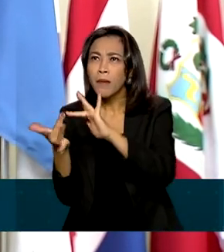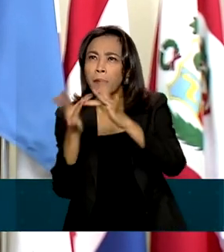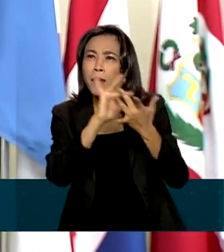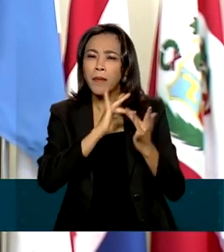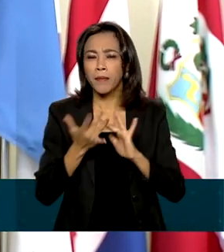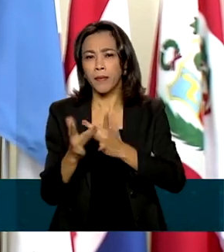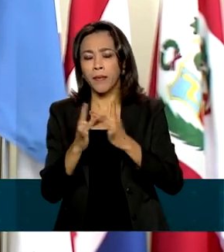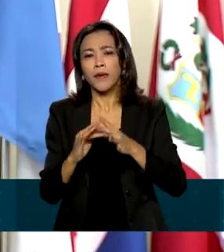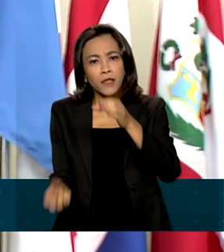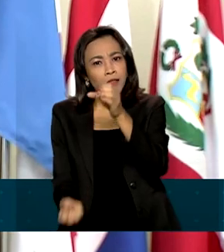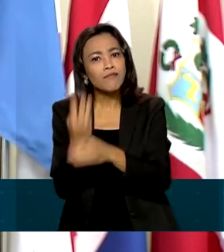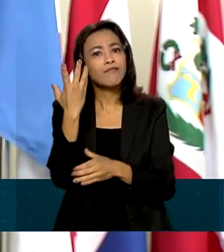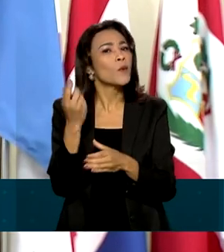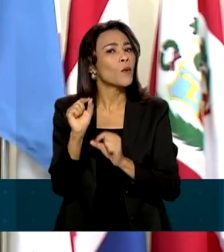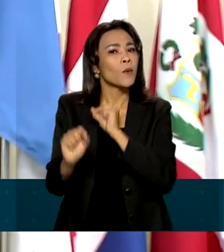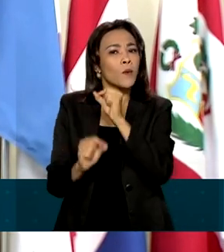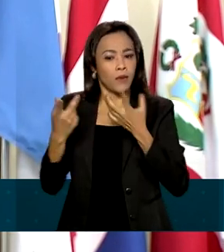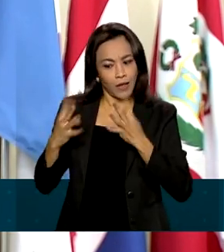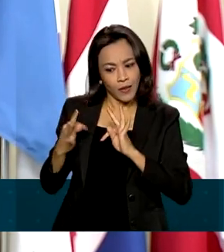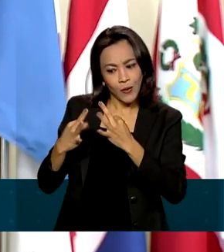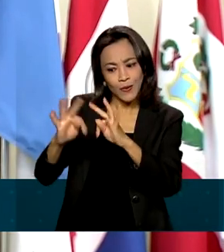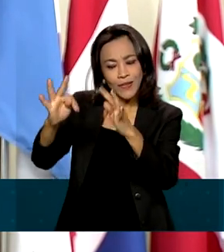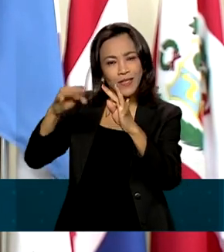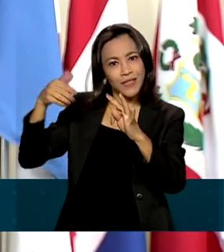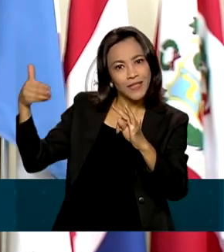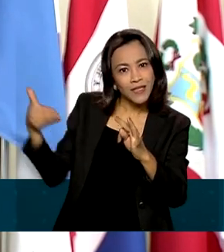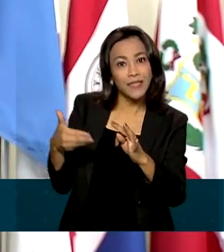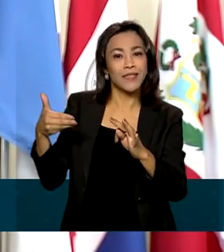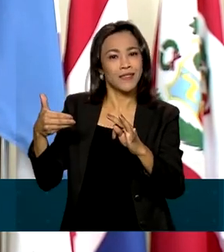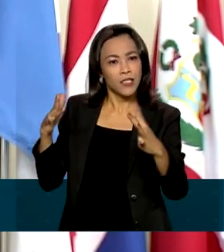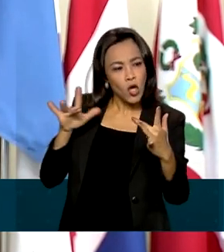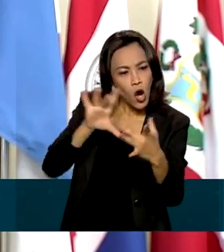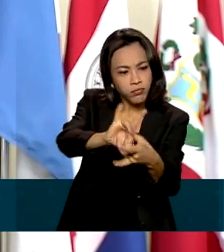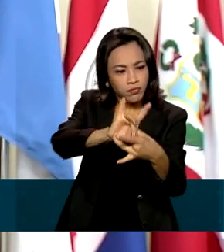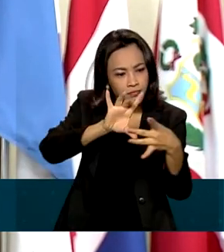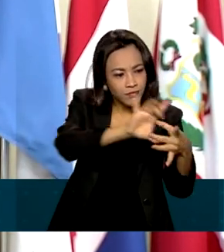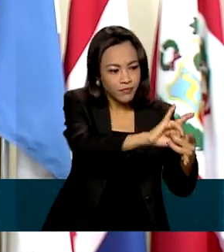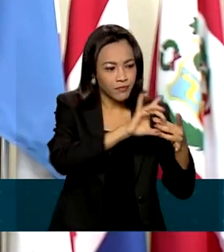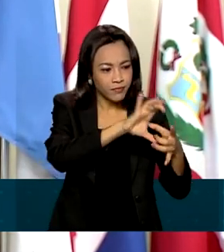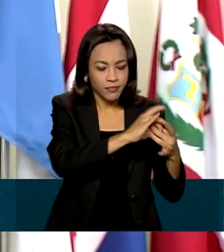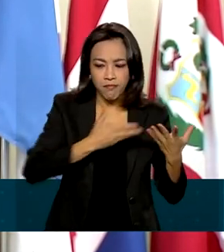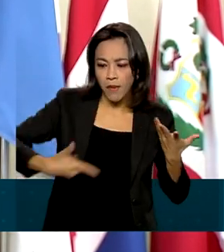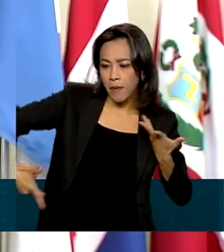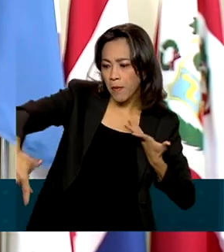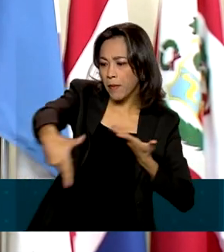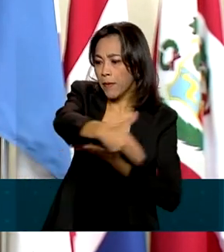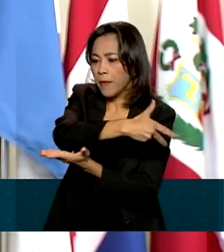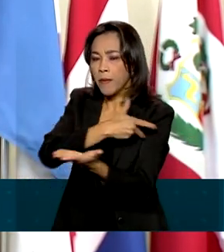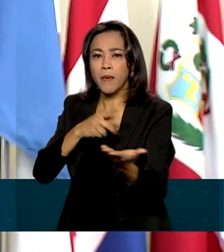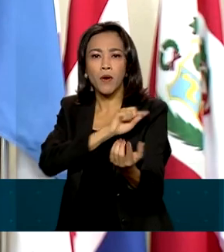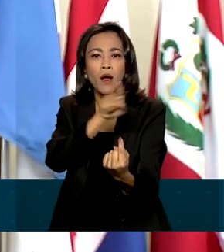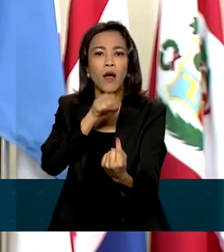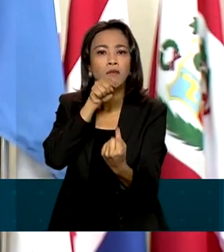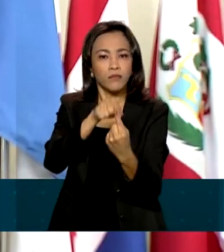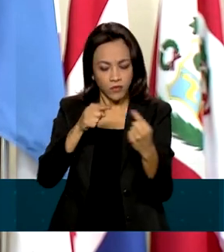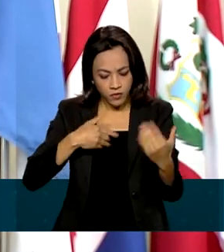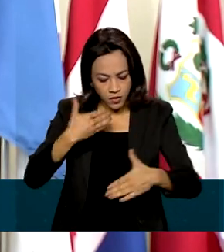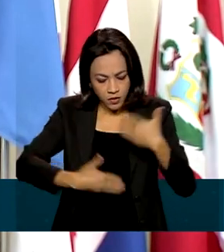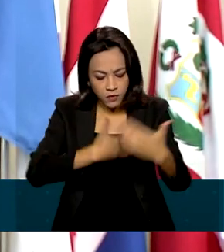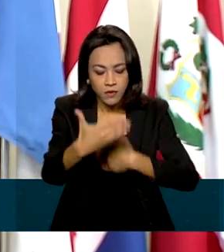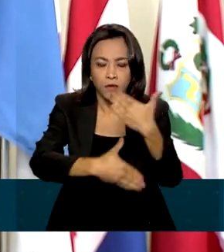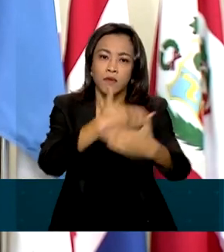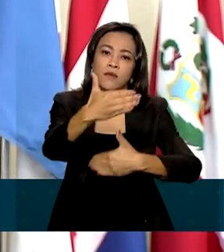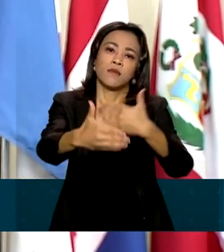tecnologias inovadoras e que se conecta em redes para o desenvolvimento e para a